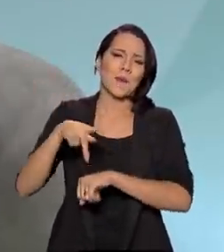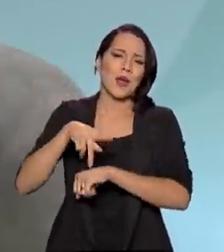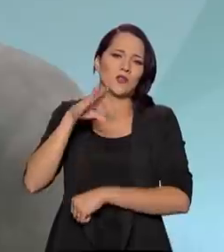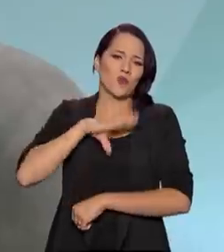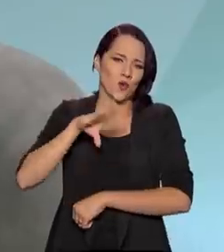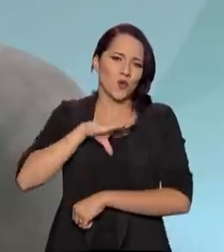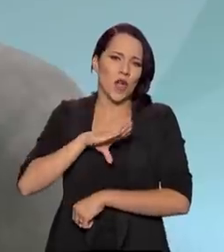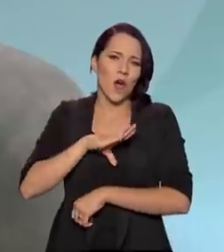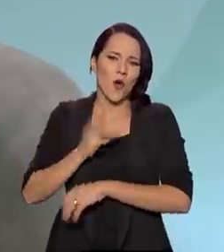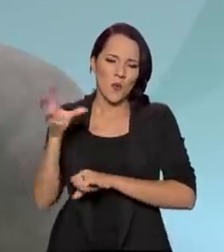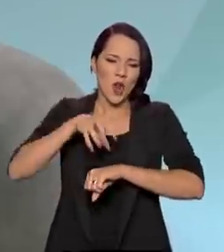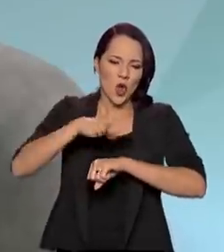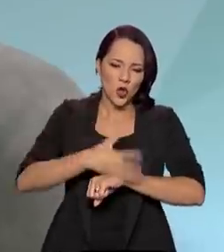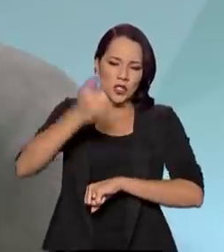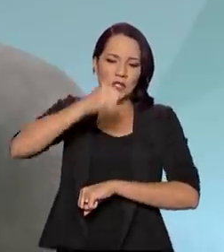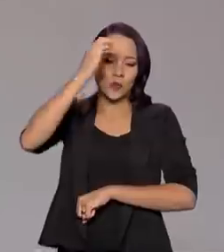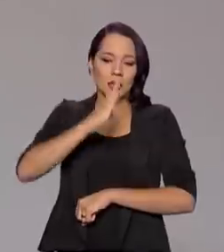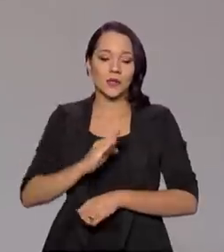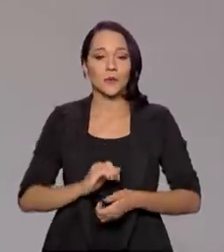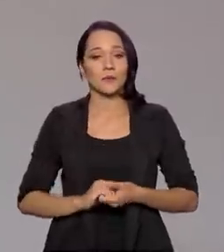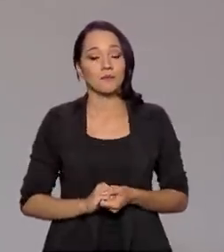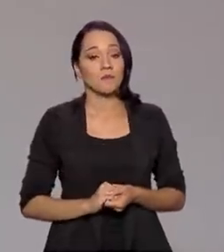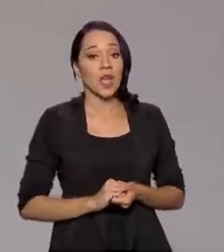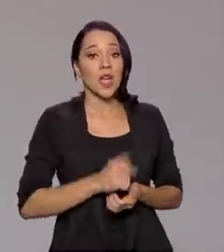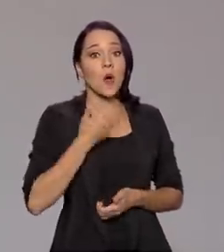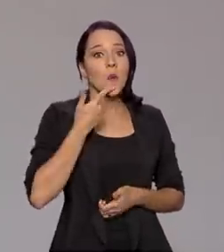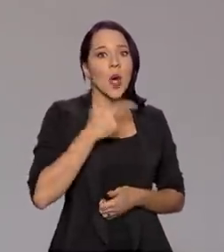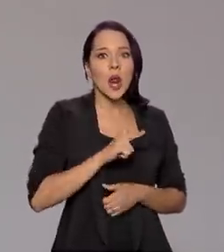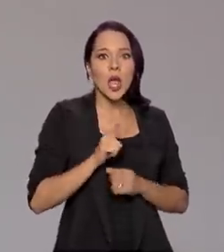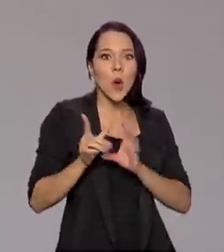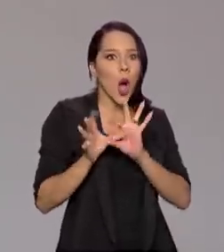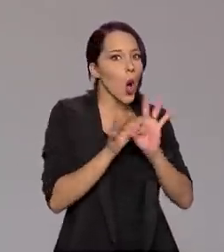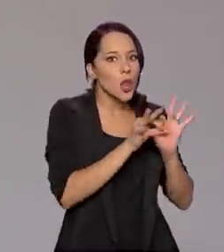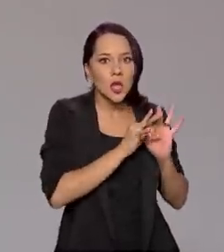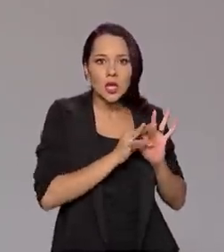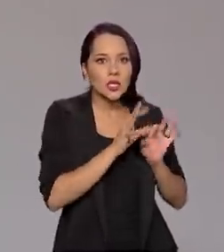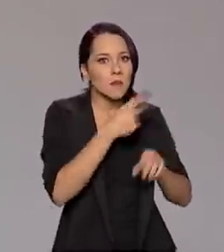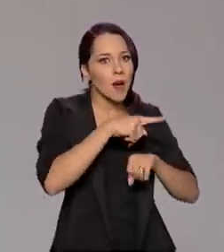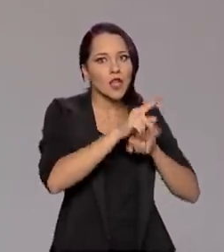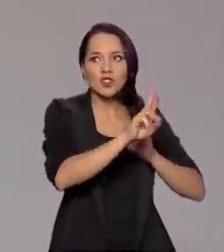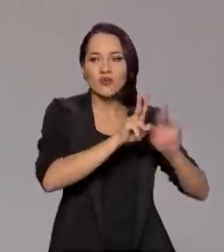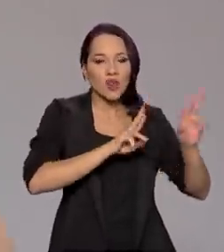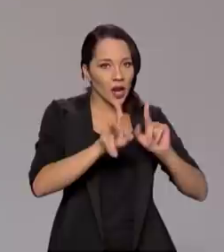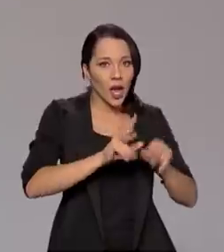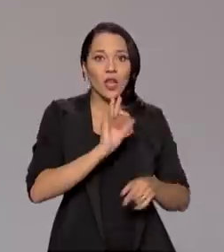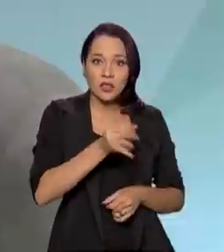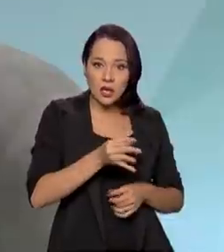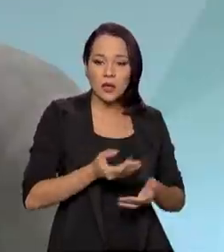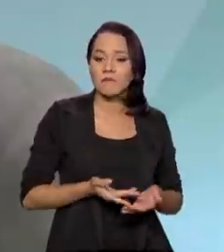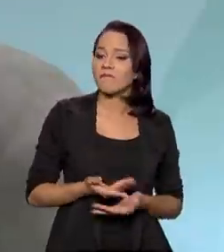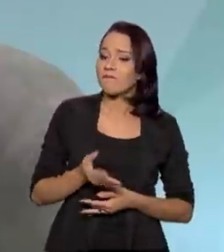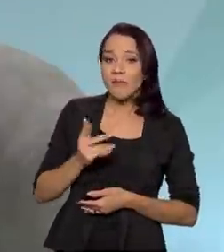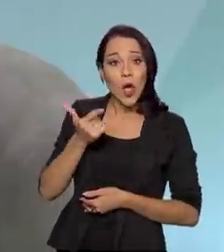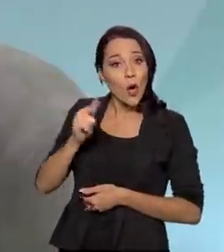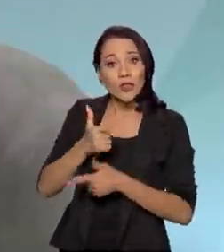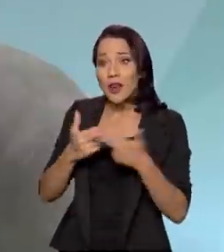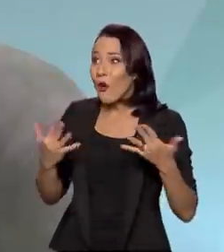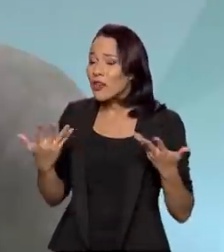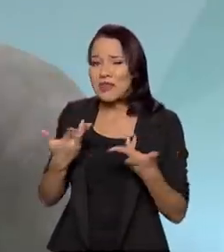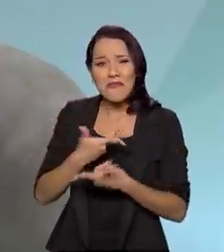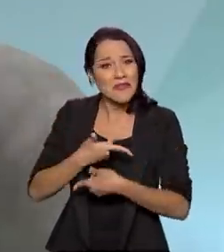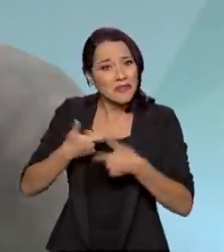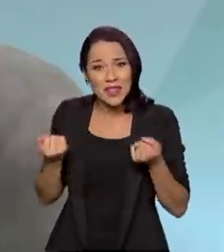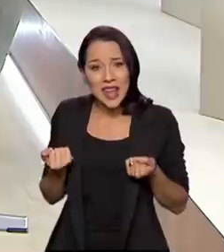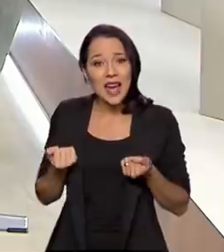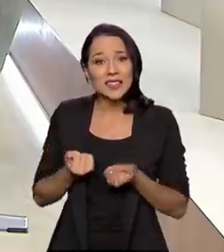a colonização do nosso país. E com uma língua unindo esse país tão diverso, que também é uma coisa... fenomenal, porque...